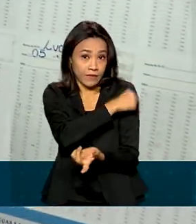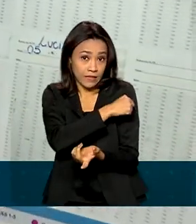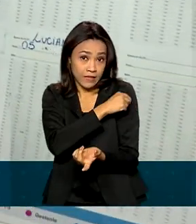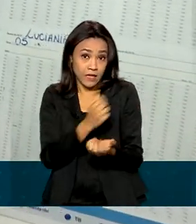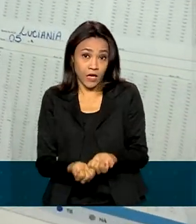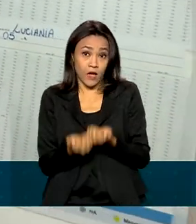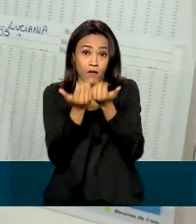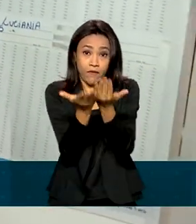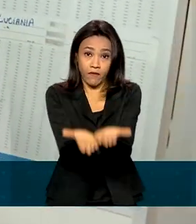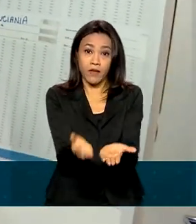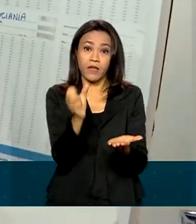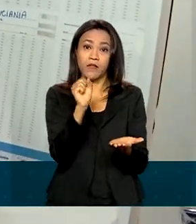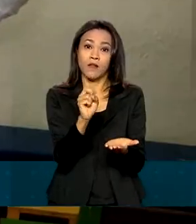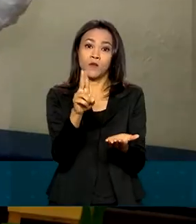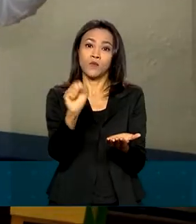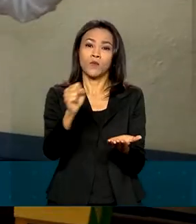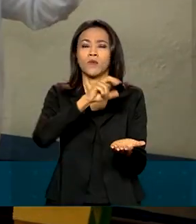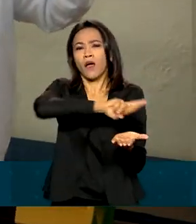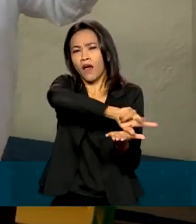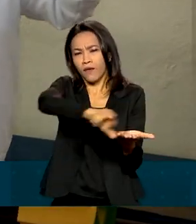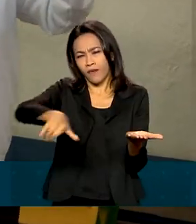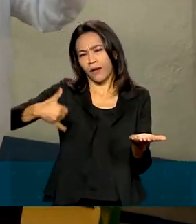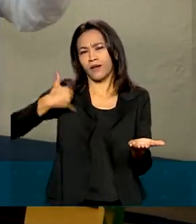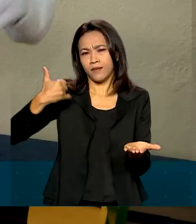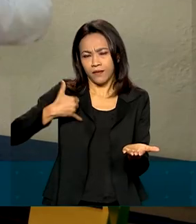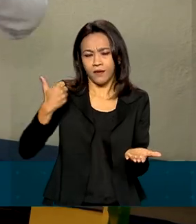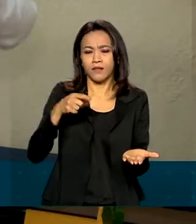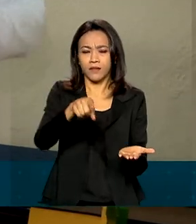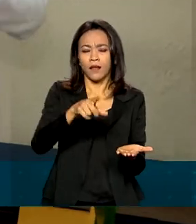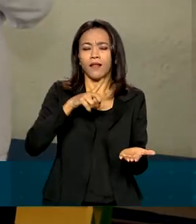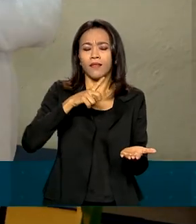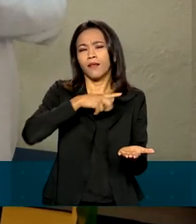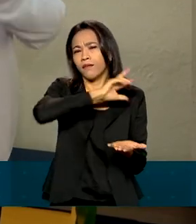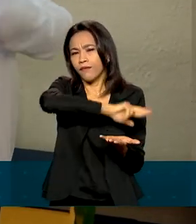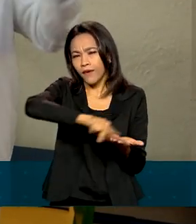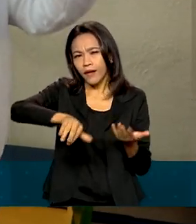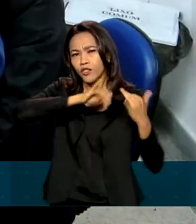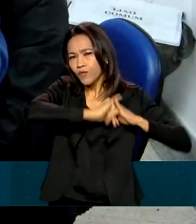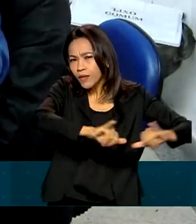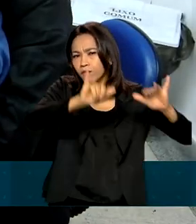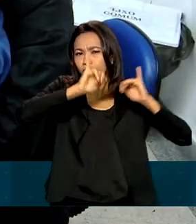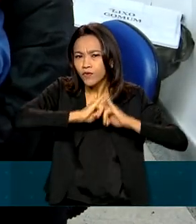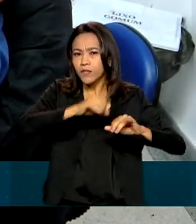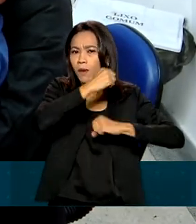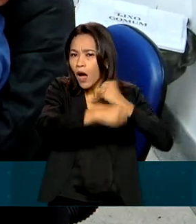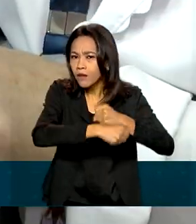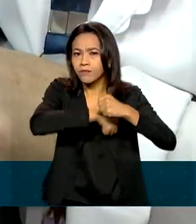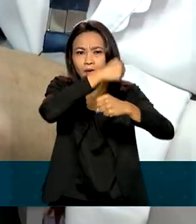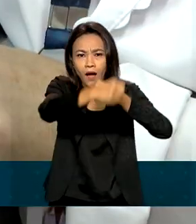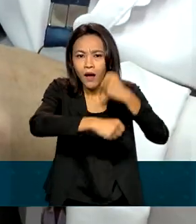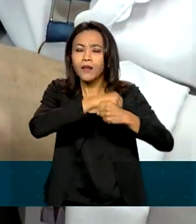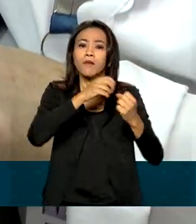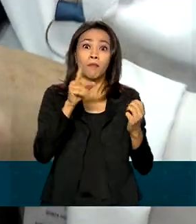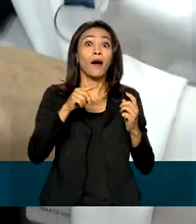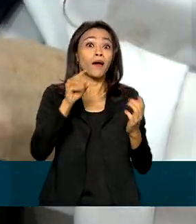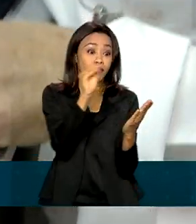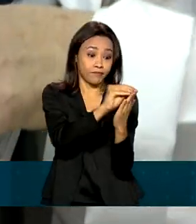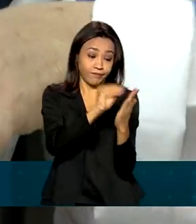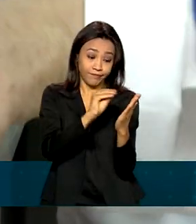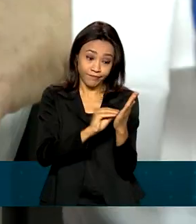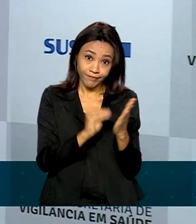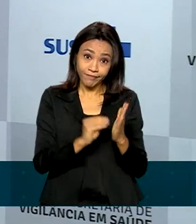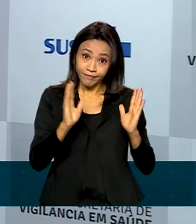a todas as faixas etárias. Além disso, são feitas várias campanhas anuais para a atualização da caderneta de